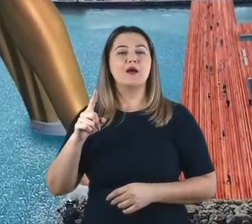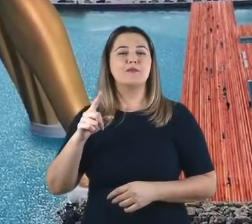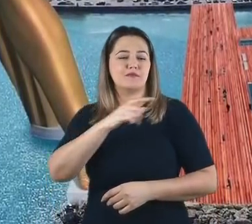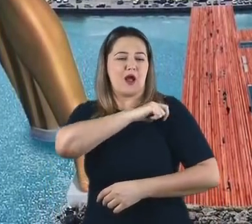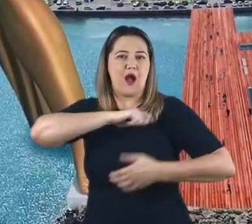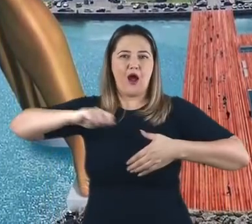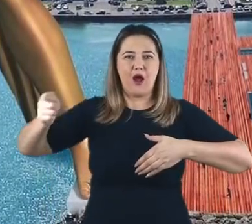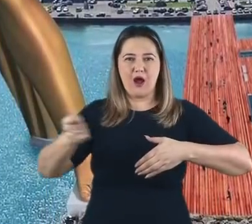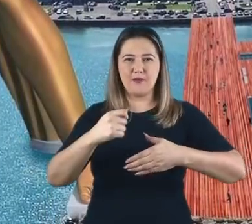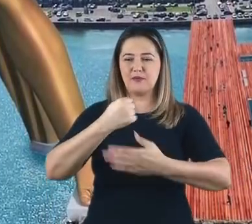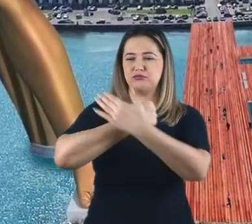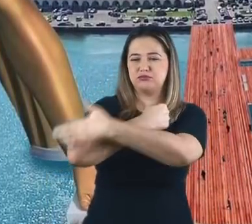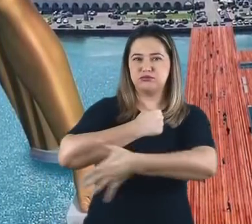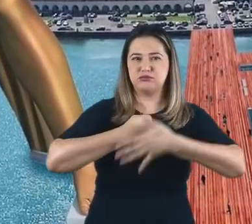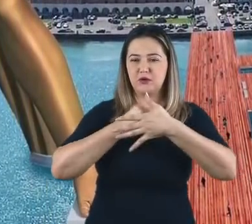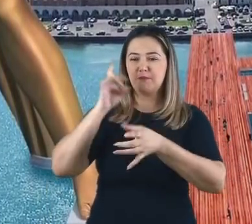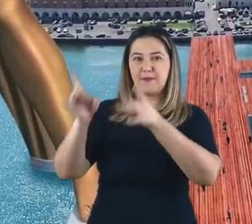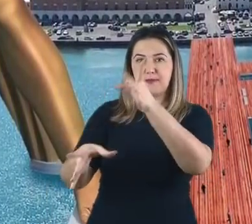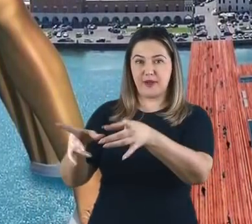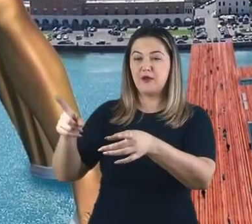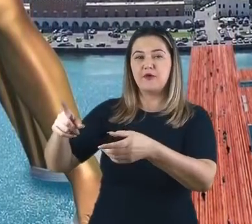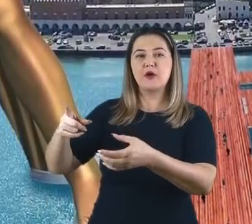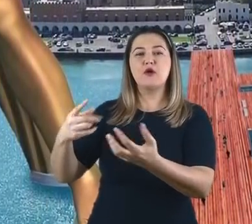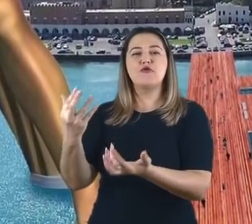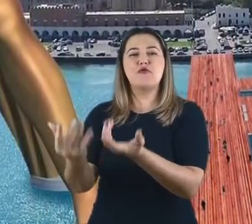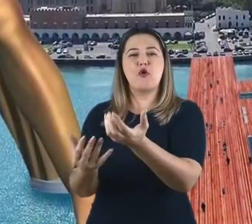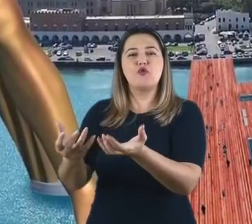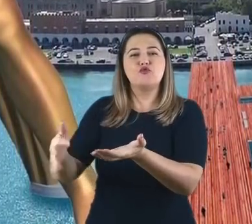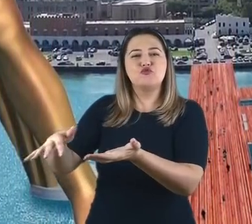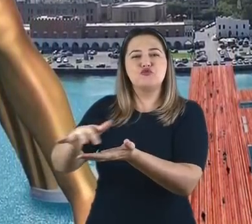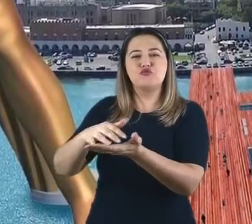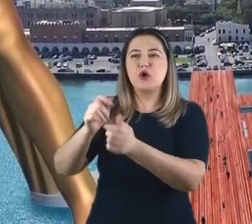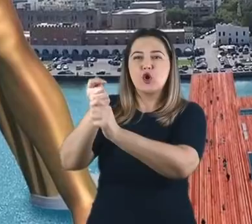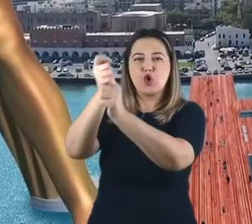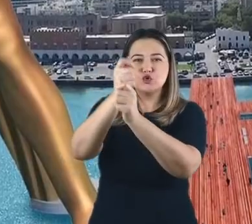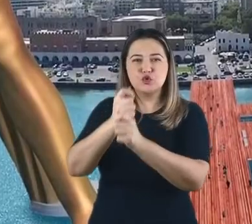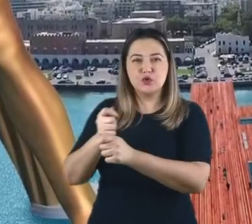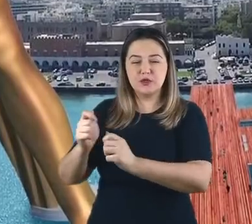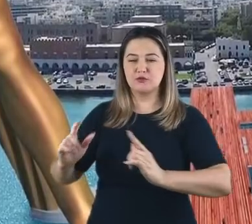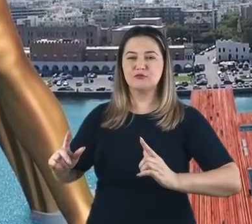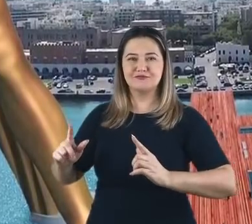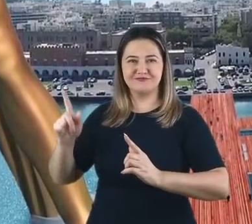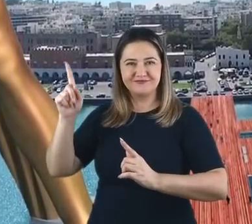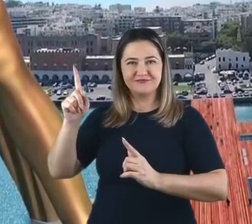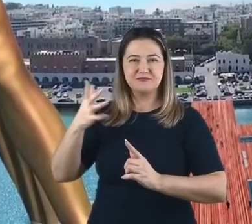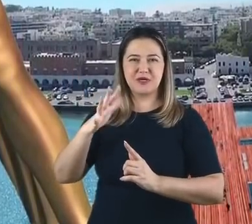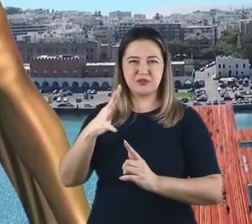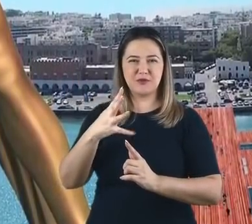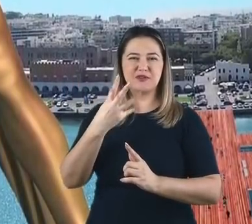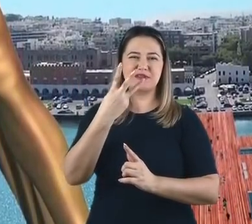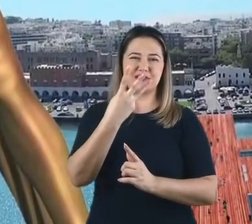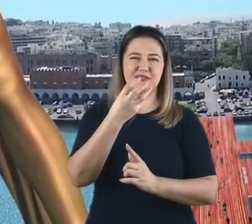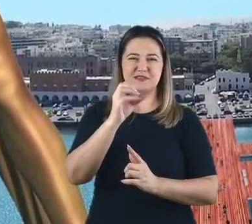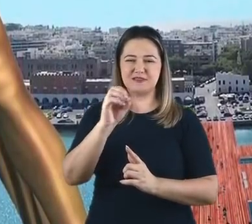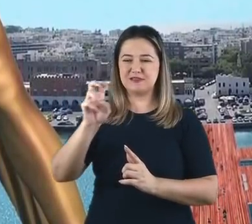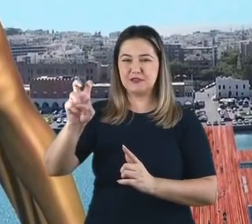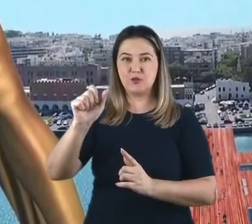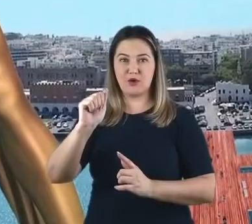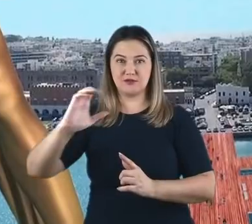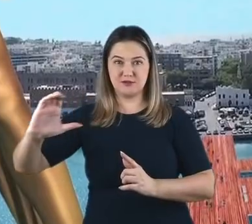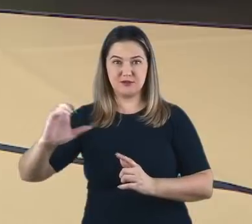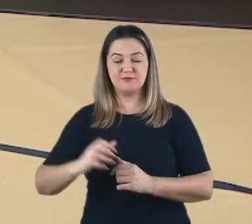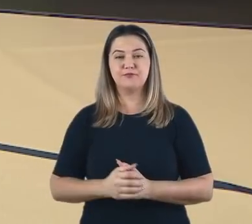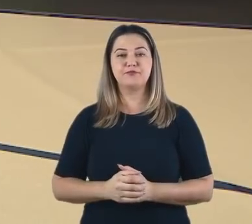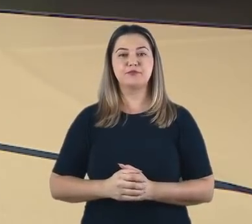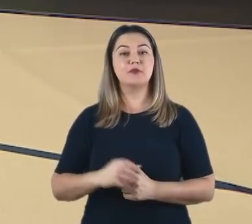guerra deixados para trás, quando Demétrios ergueu seu cerco mal-sucedido na ilha, isso em 305 a.C.